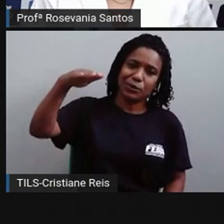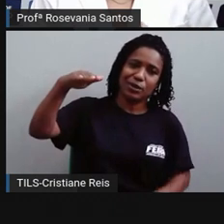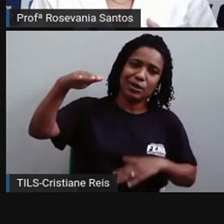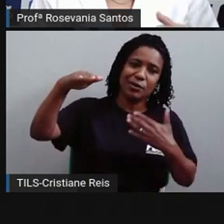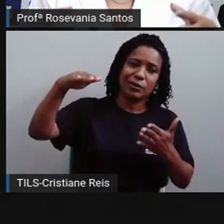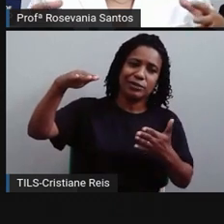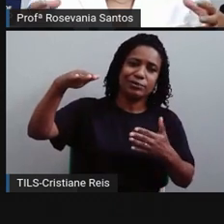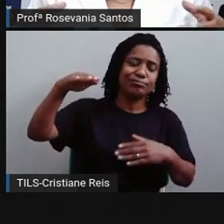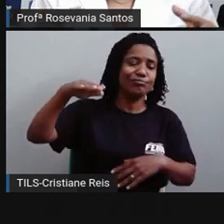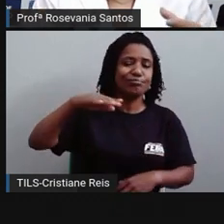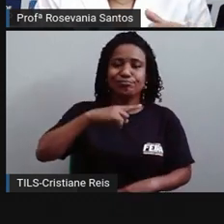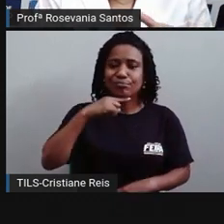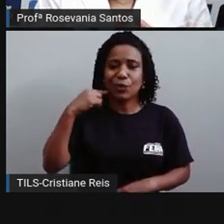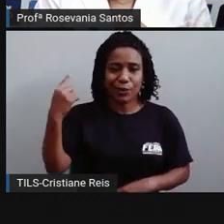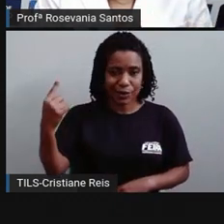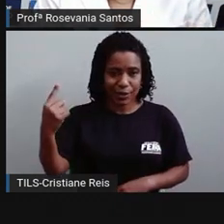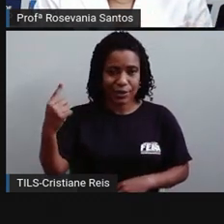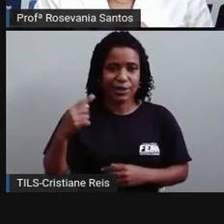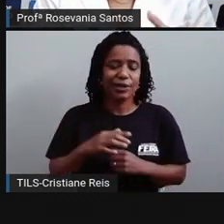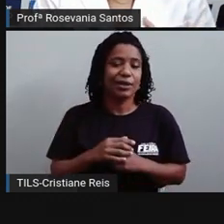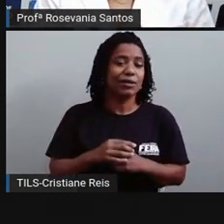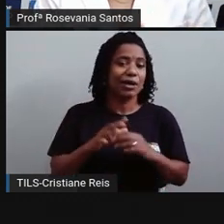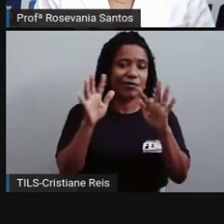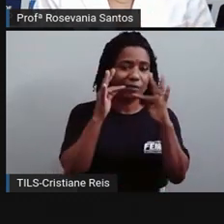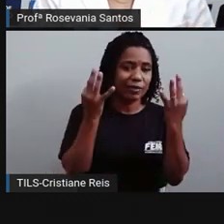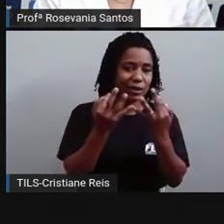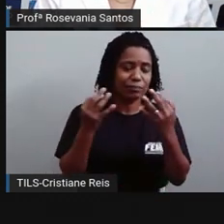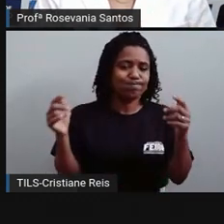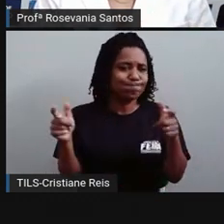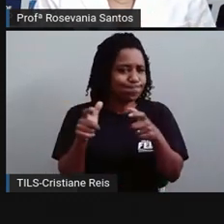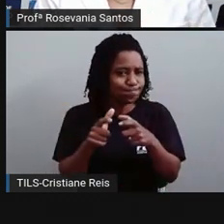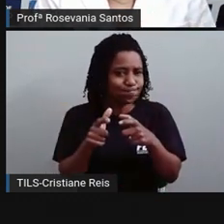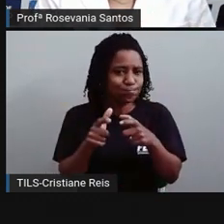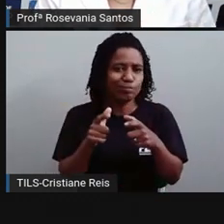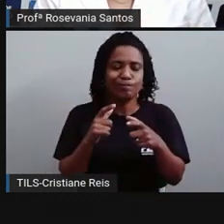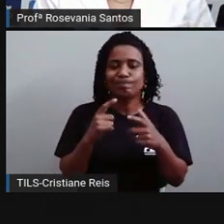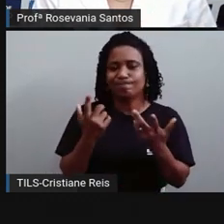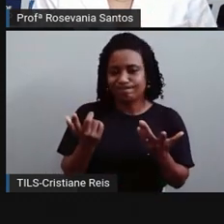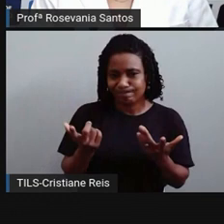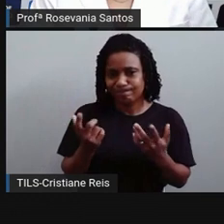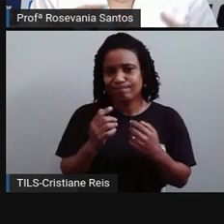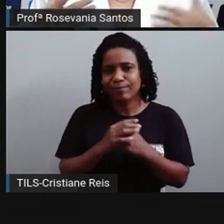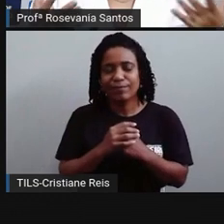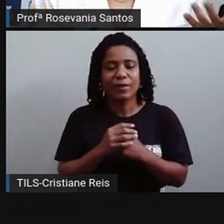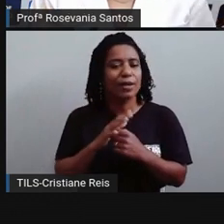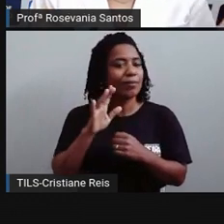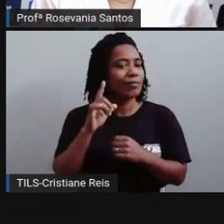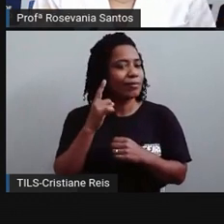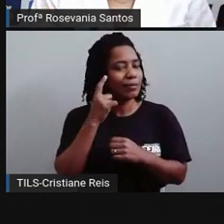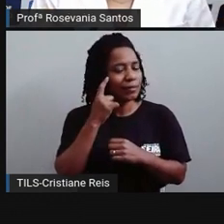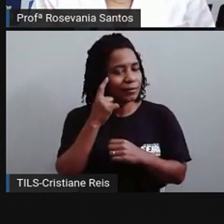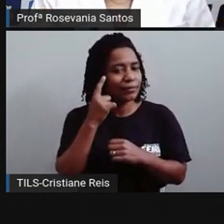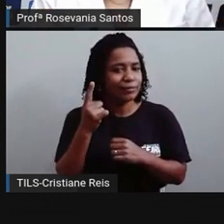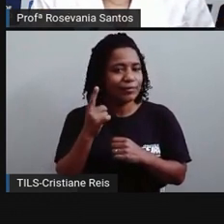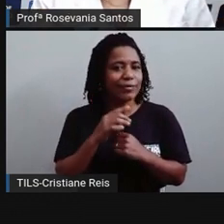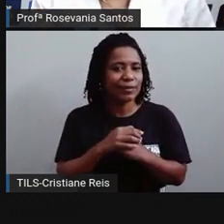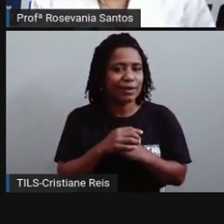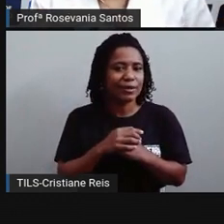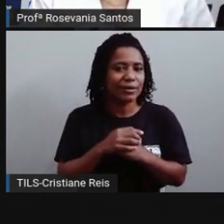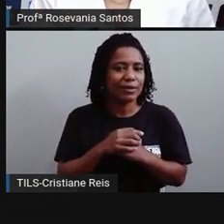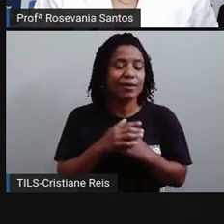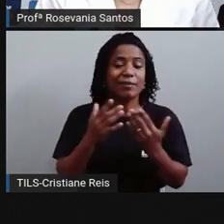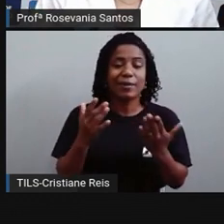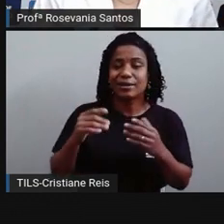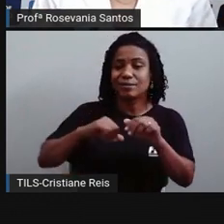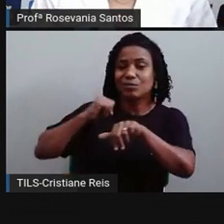aí a população ali da família, né, o número de habitantes da família ficava reduzido. Só que aí houve umas melhorias nas condições de